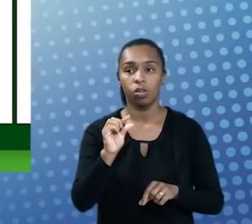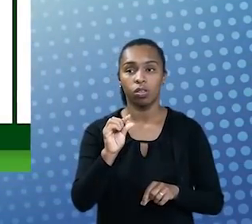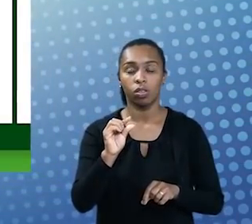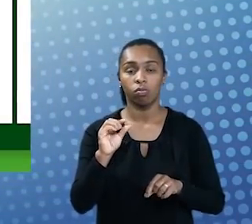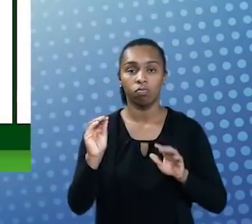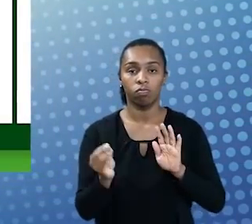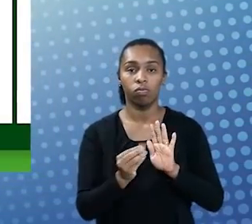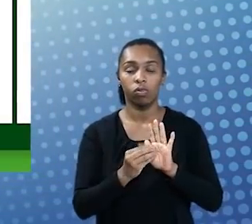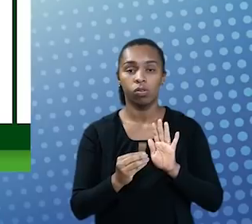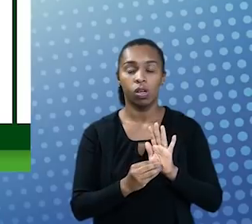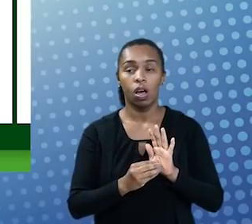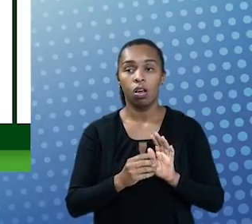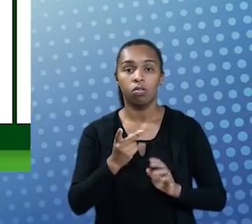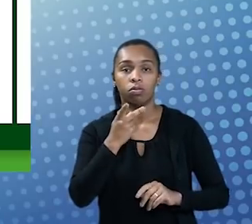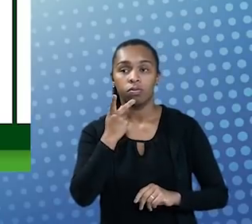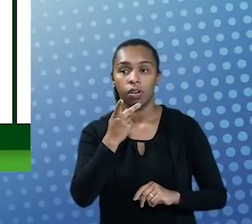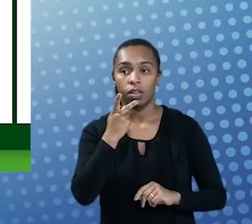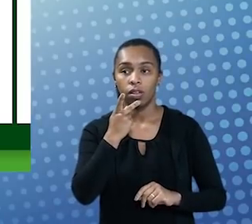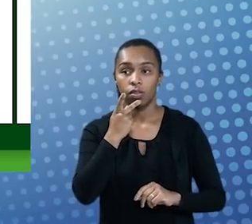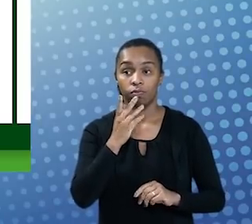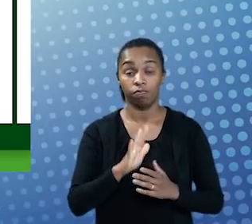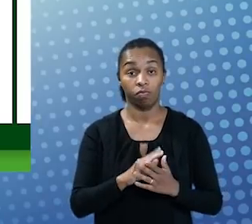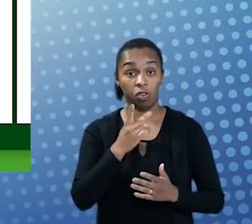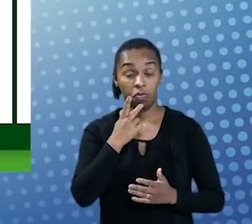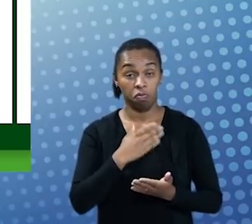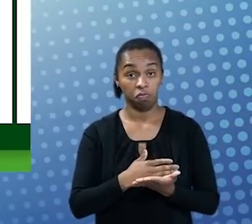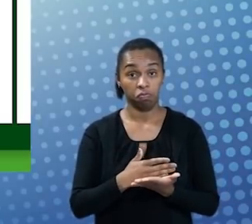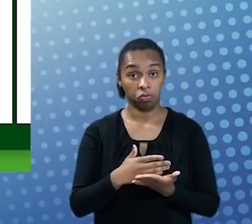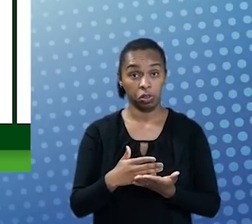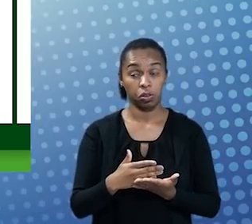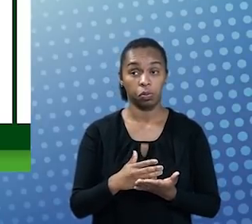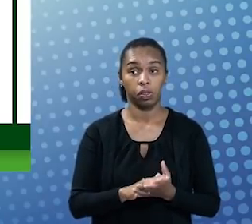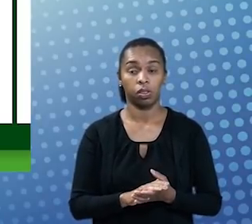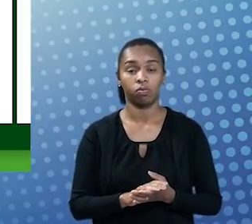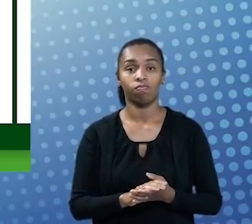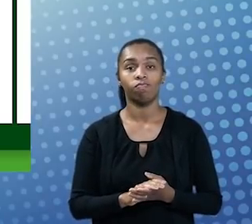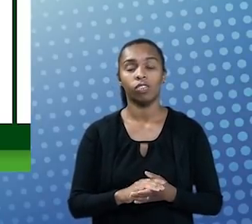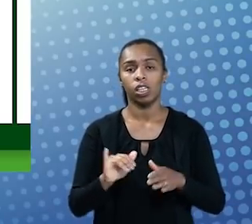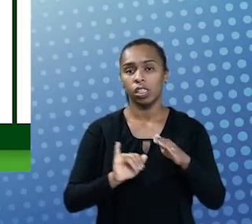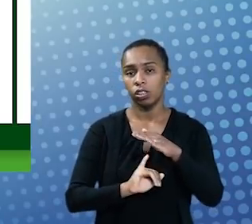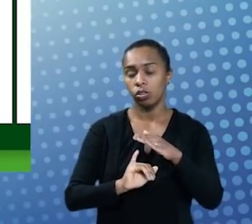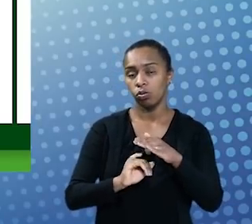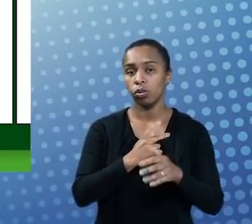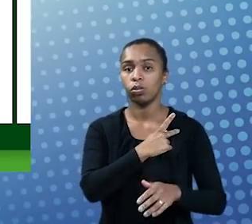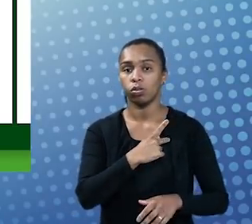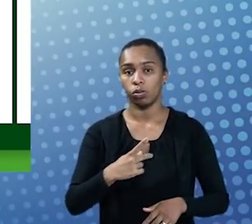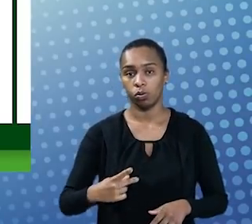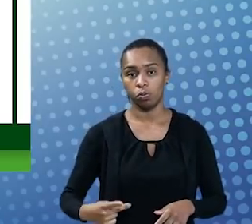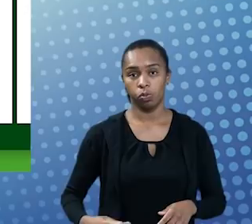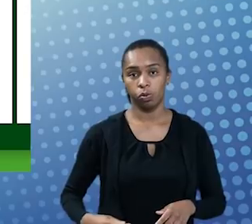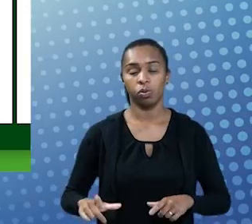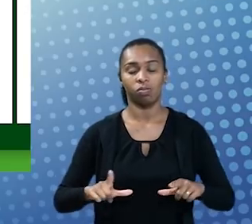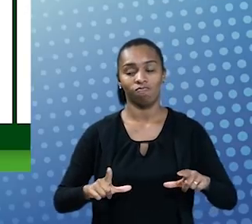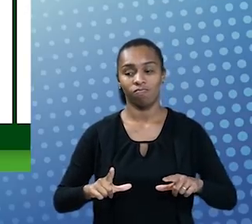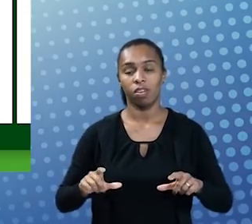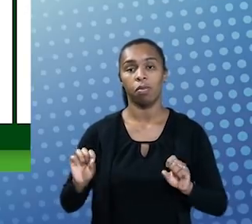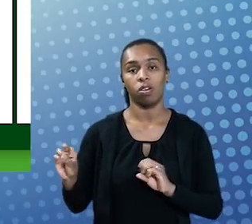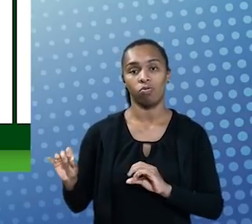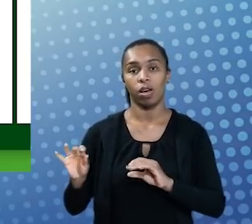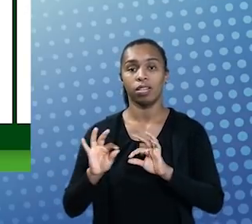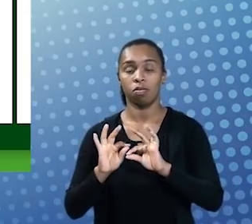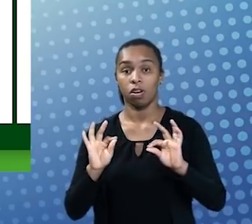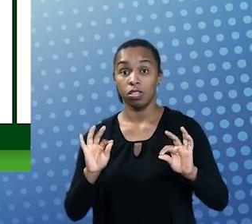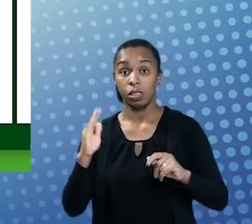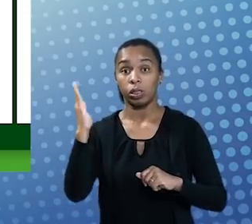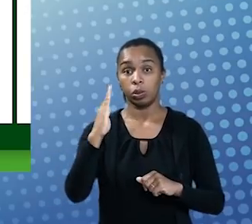onde nós falamos. Eu falo inicialmente em nome das instituições públicas que trabalham com a educação à distância no